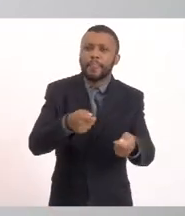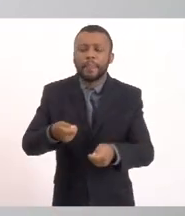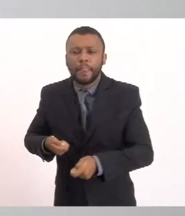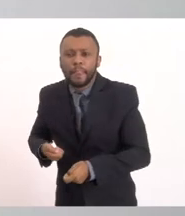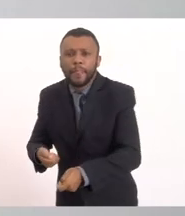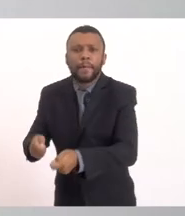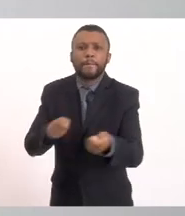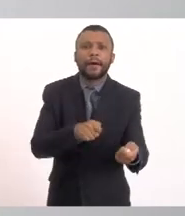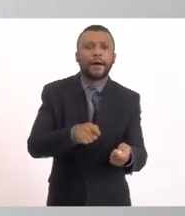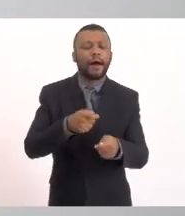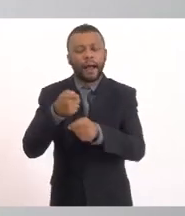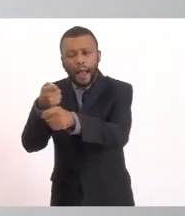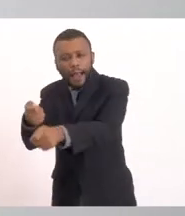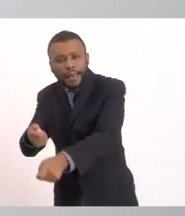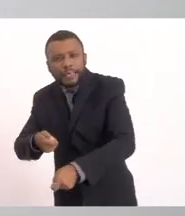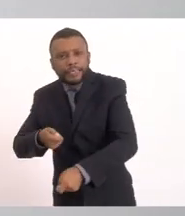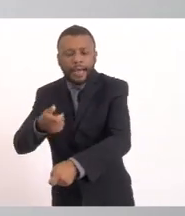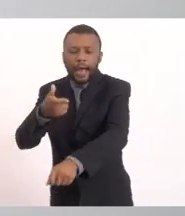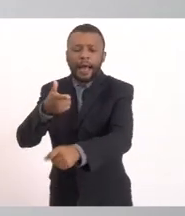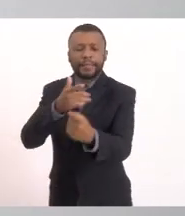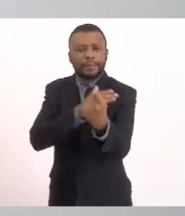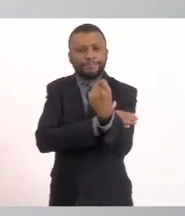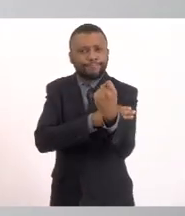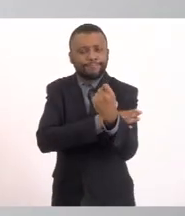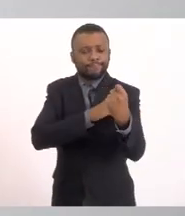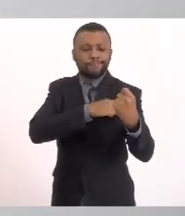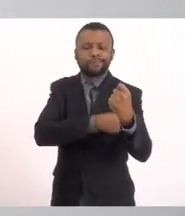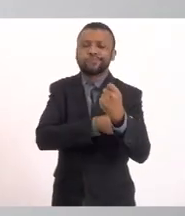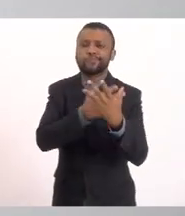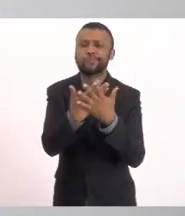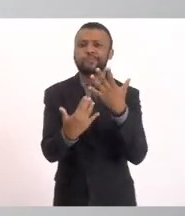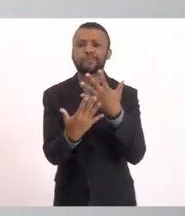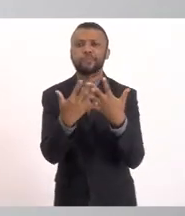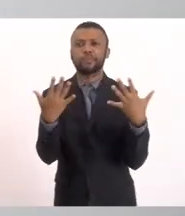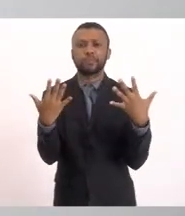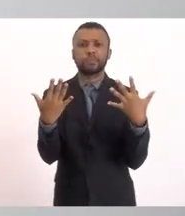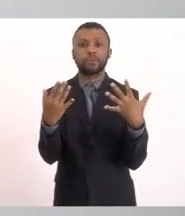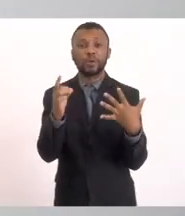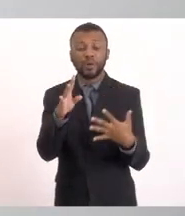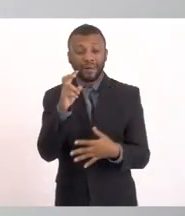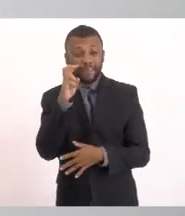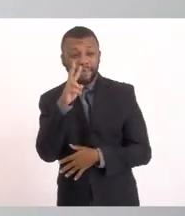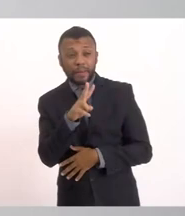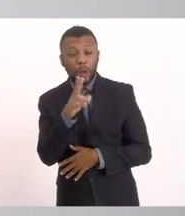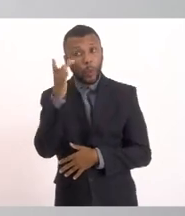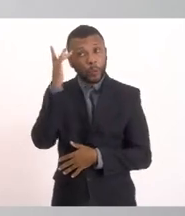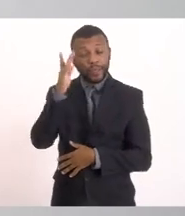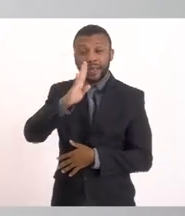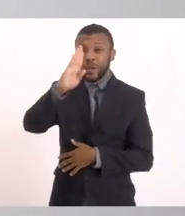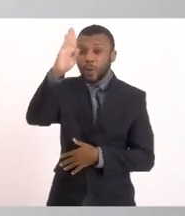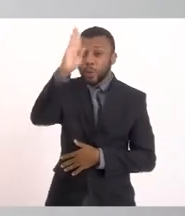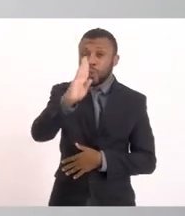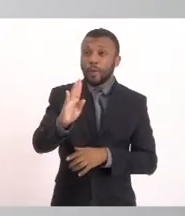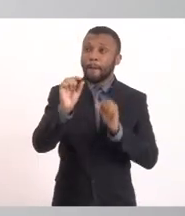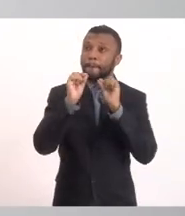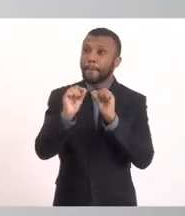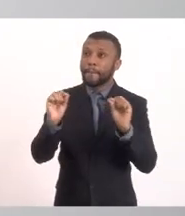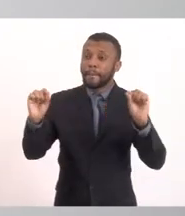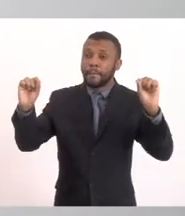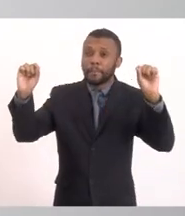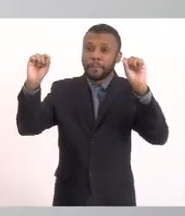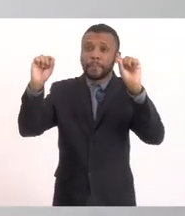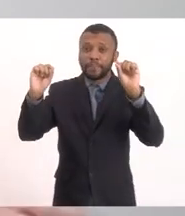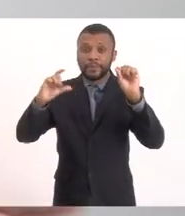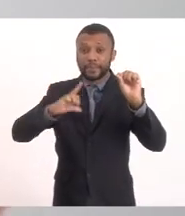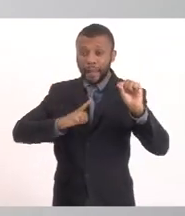A gente só vê Esse Eu não sei No Brasil Em si Tem um tato Saber de B